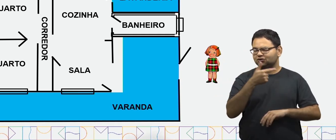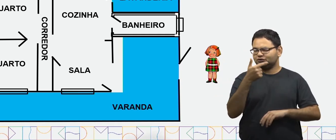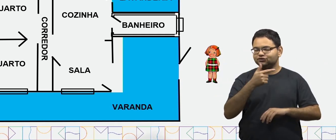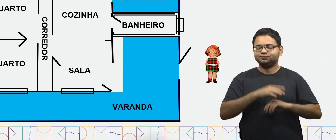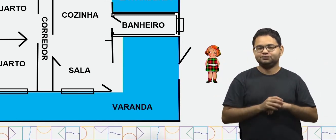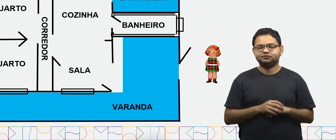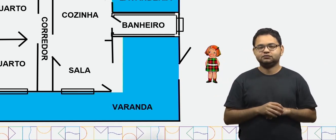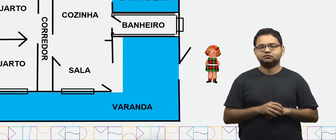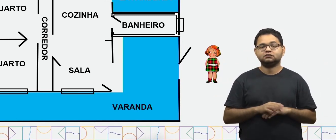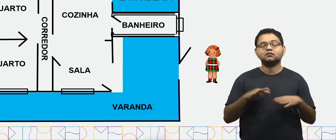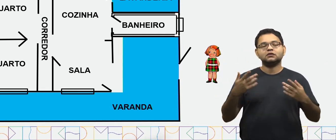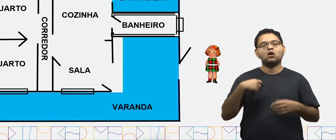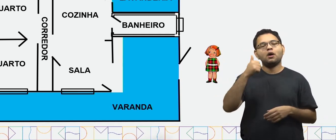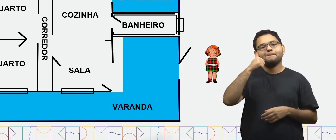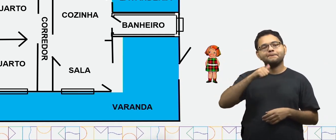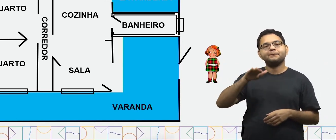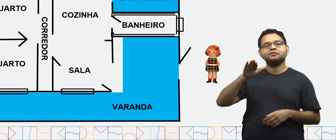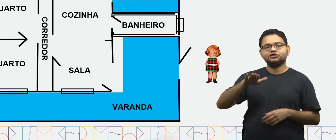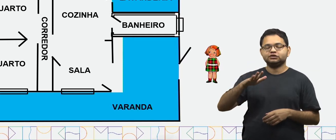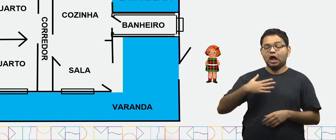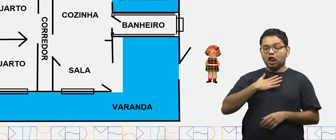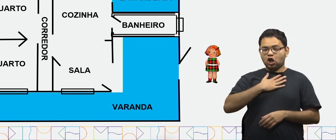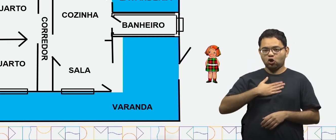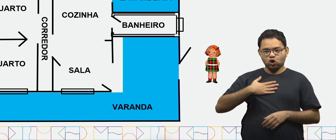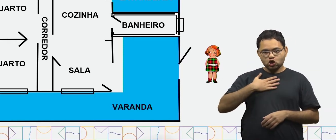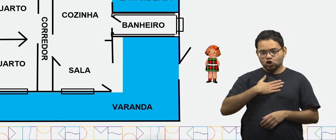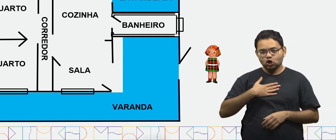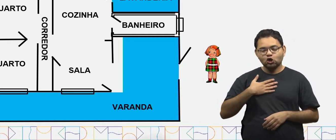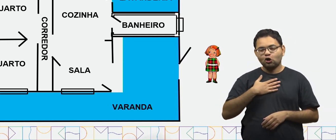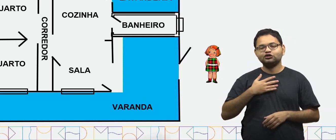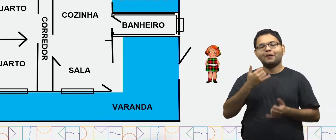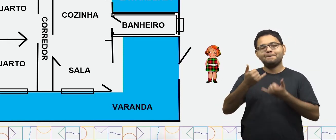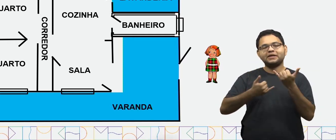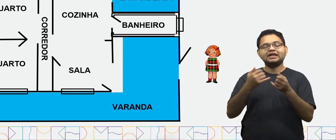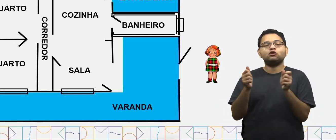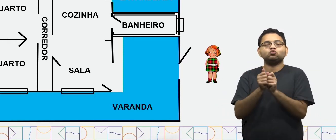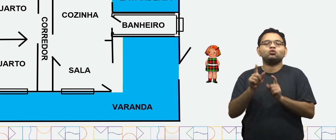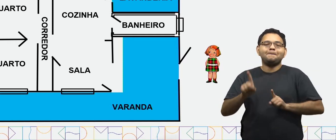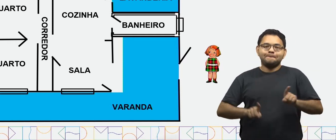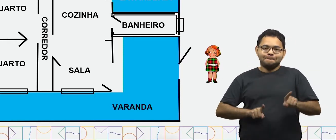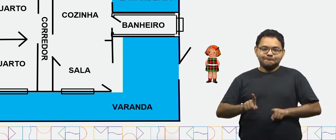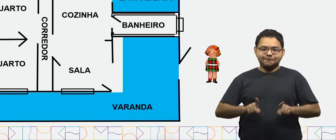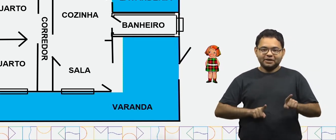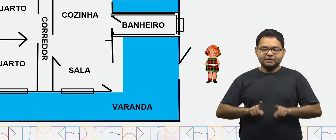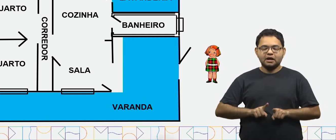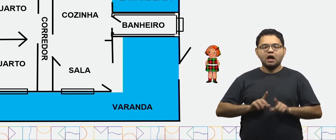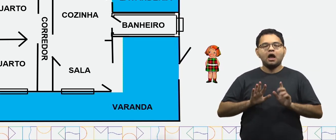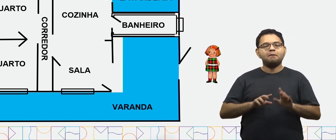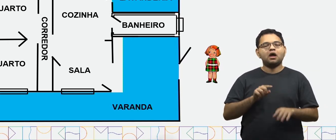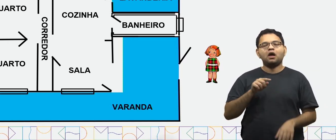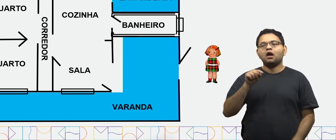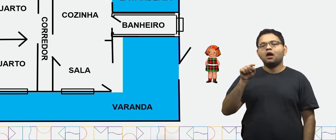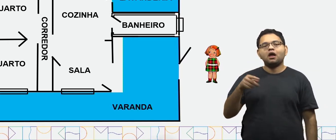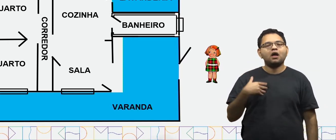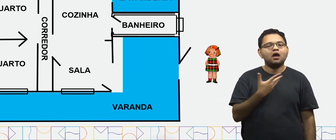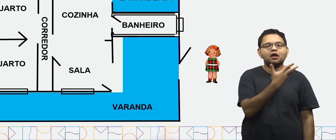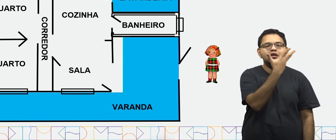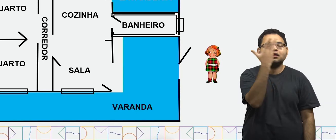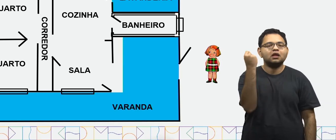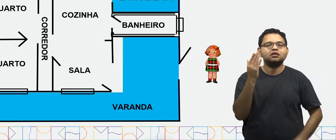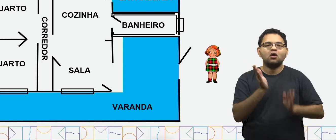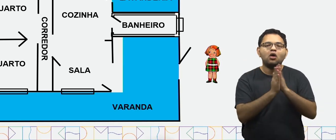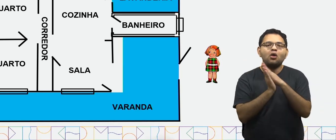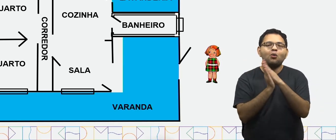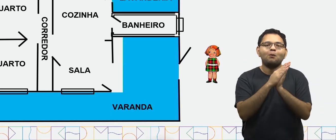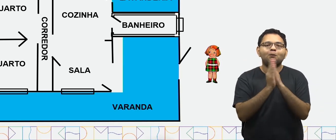2. Roberta gosta de se reunir com suas primas para brincar. Mas você acredita